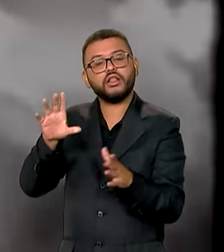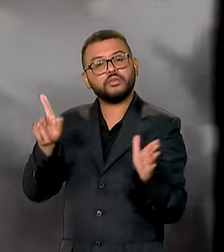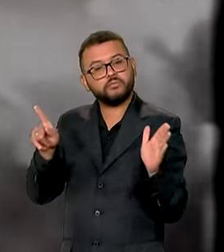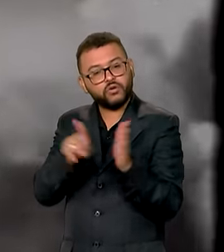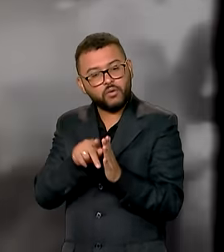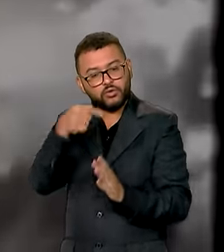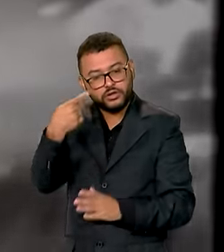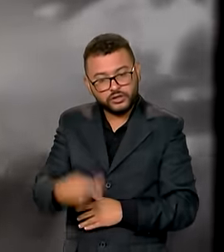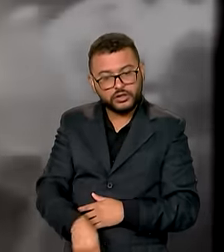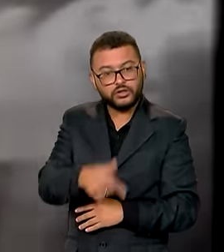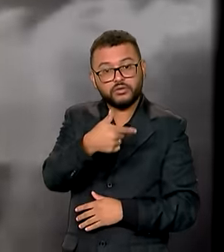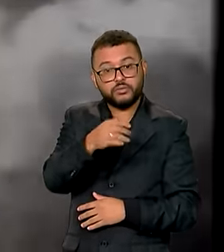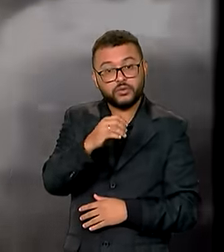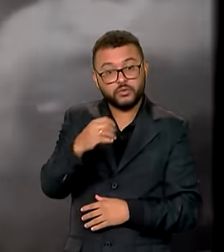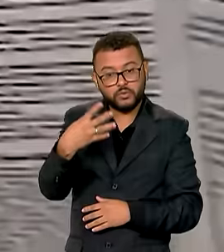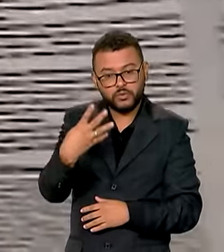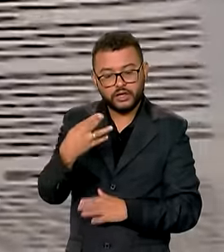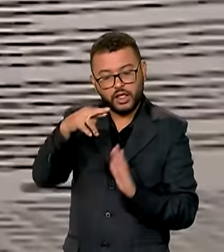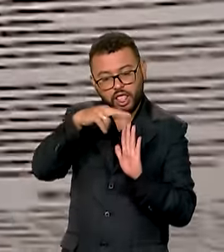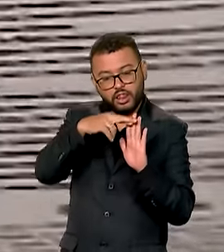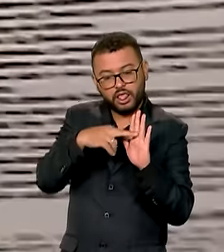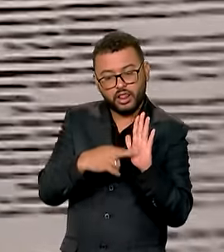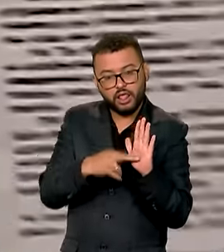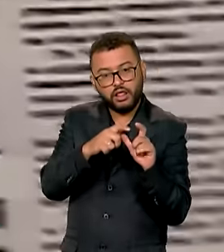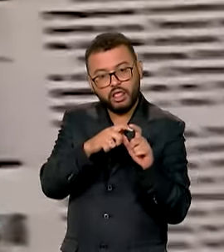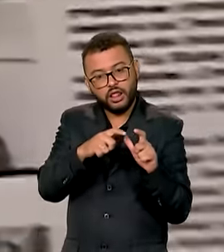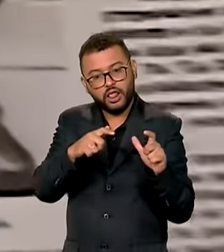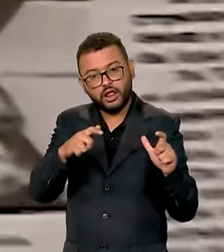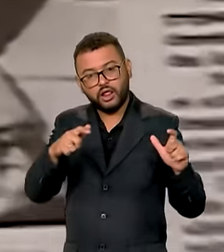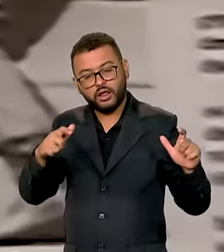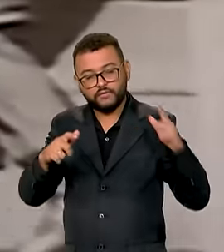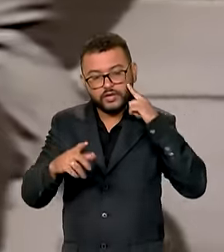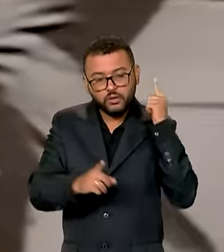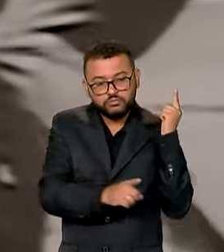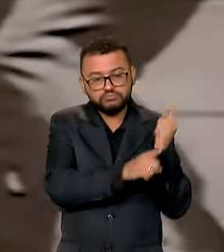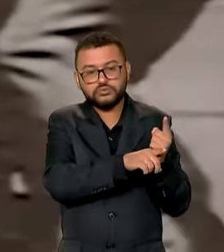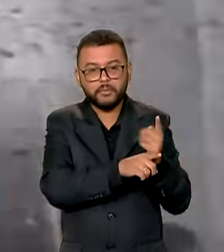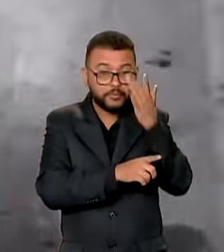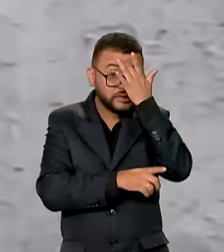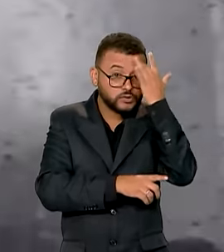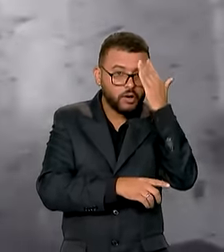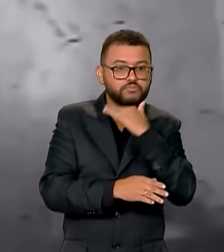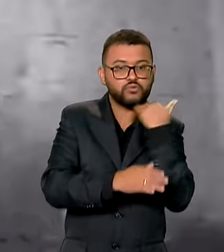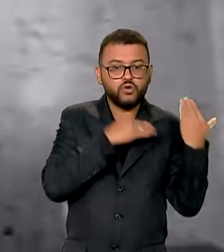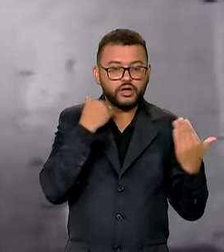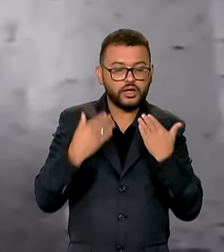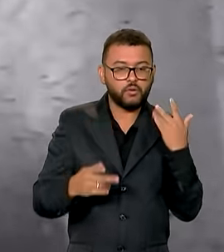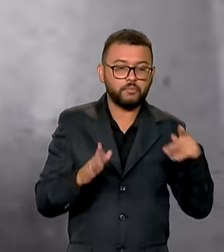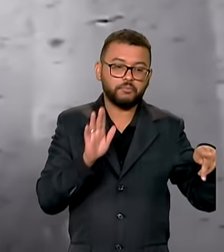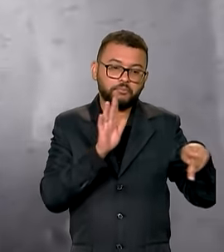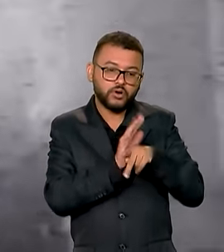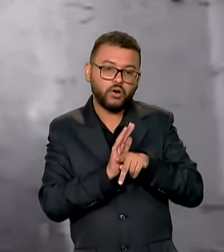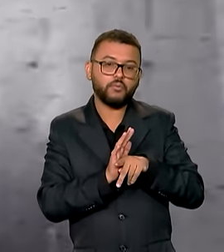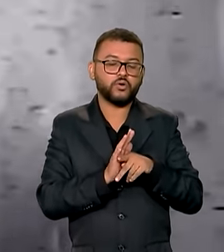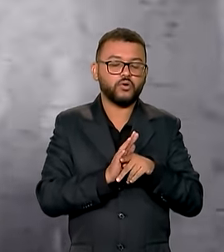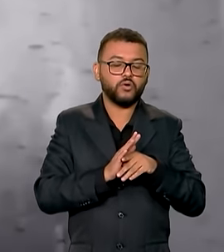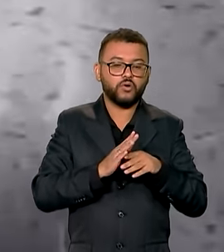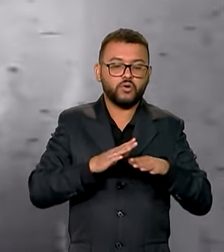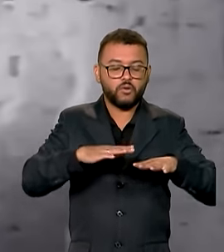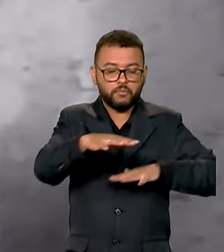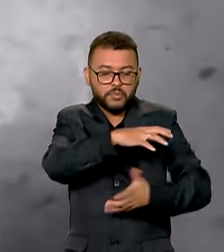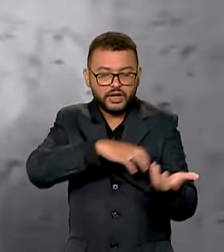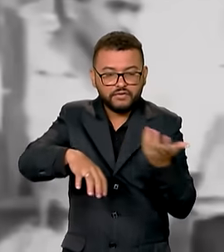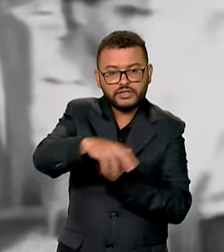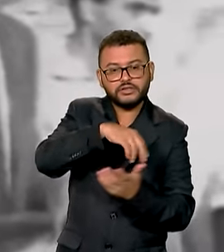2004, os critérios foram ampliados para reconhecer pessoas mortas por agentes públicos em manifestações